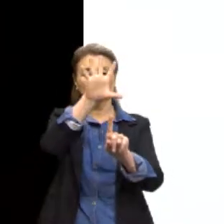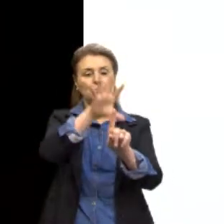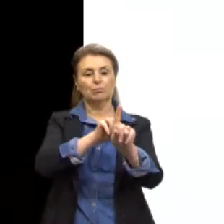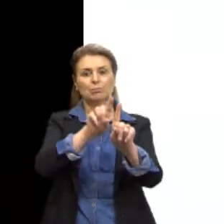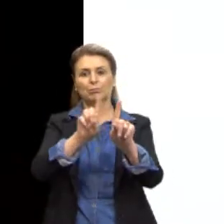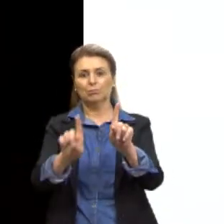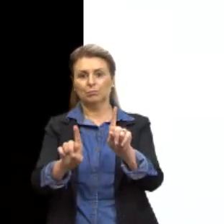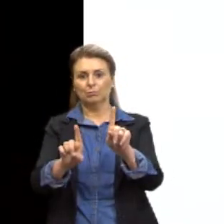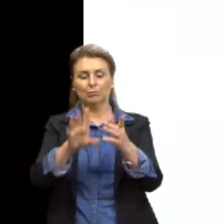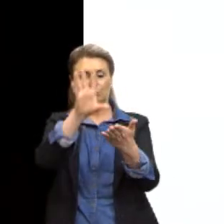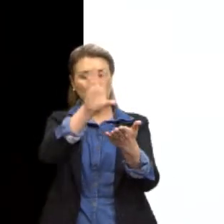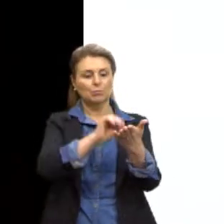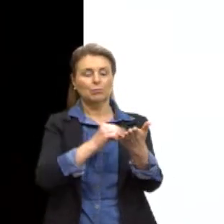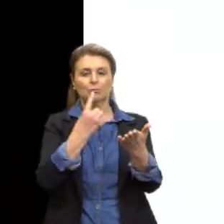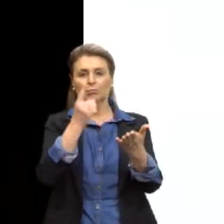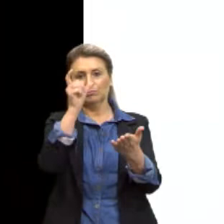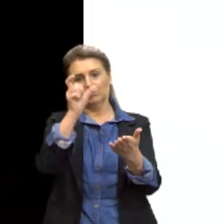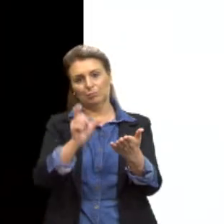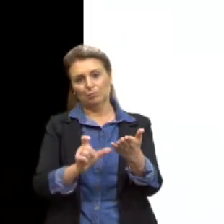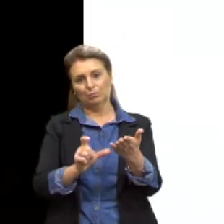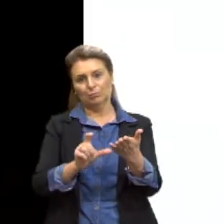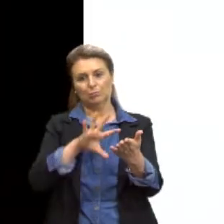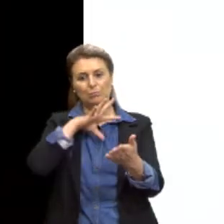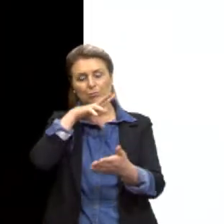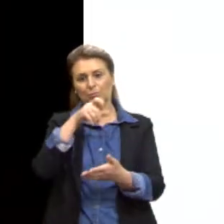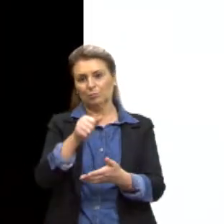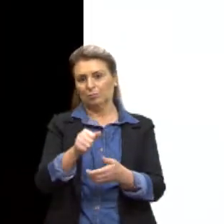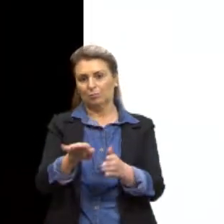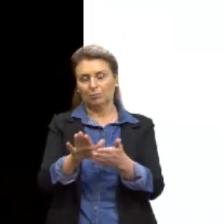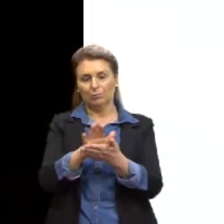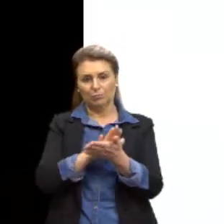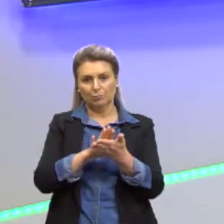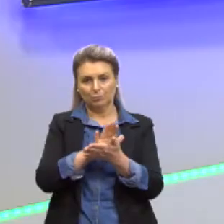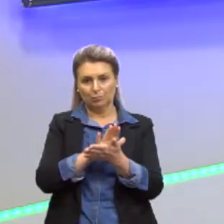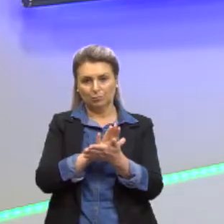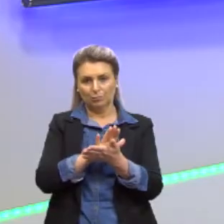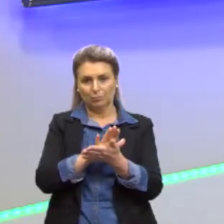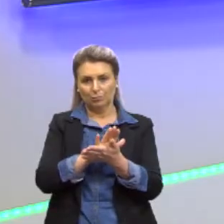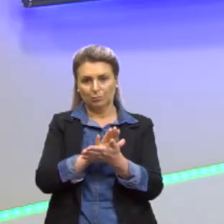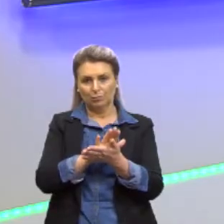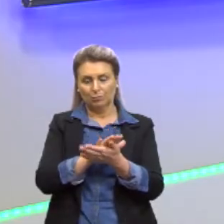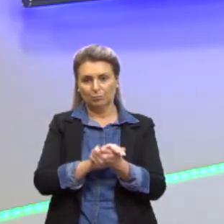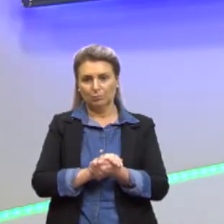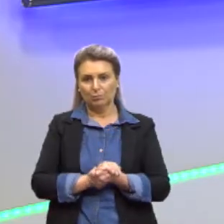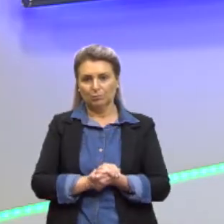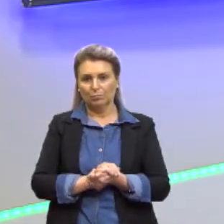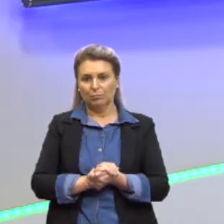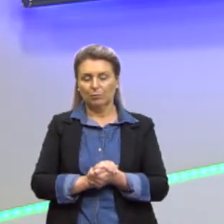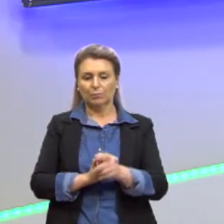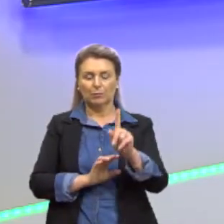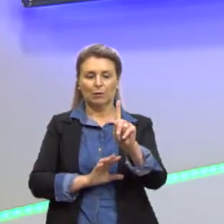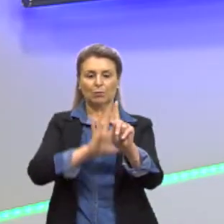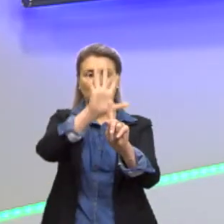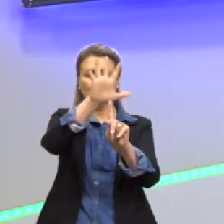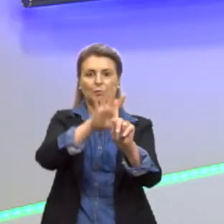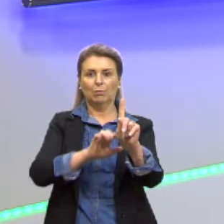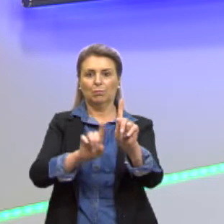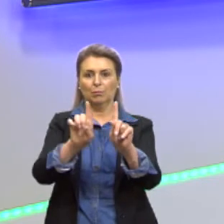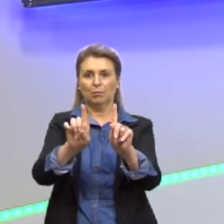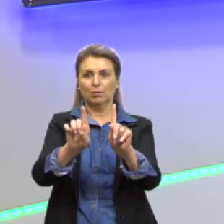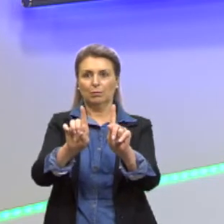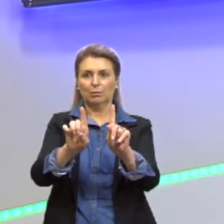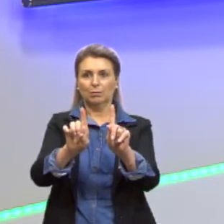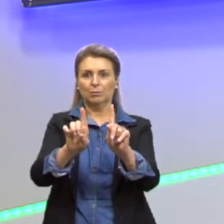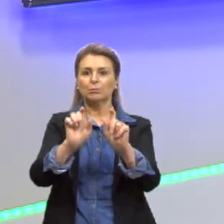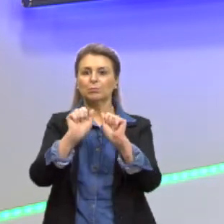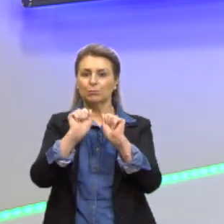humana, né? Porque se nós falamos, então, em clonagem, que já foi possível